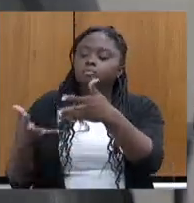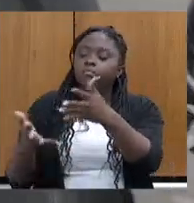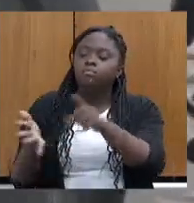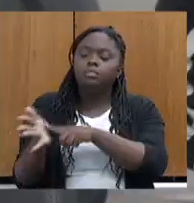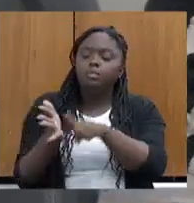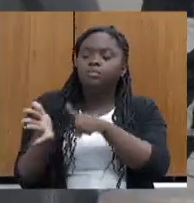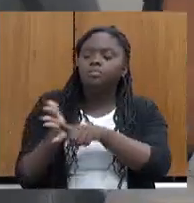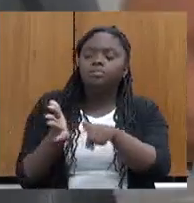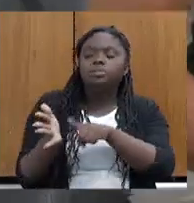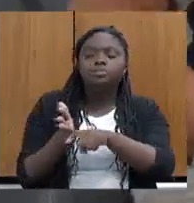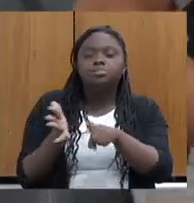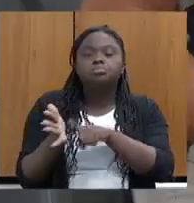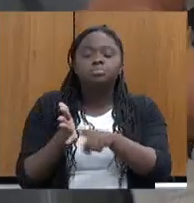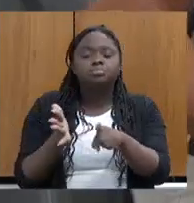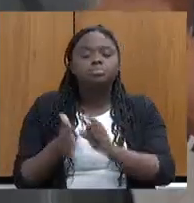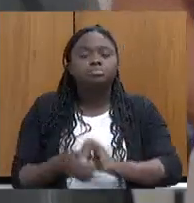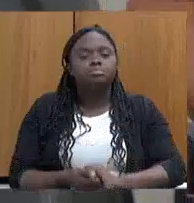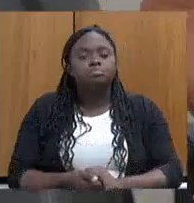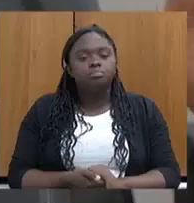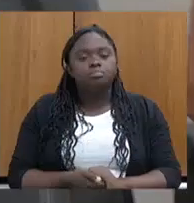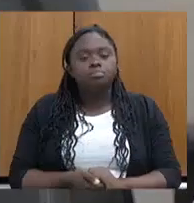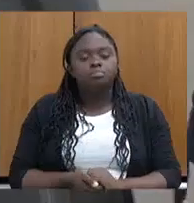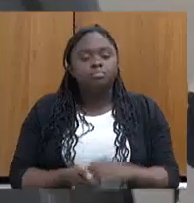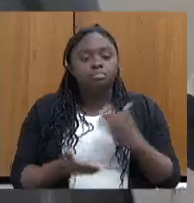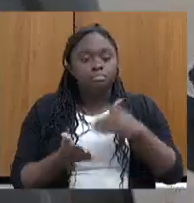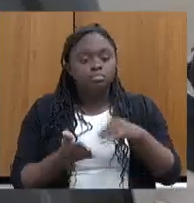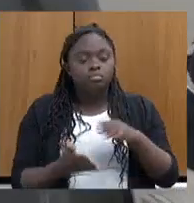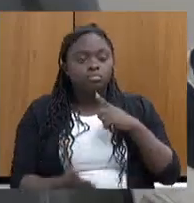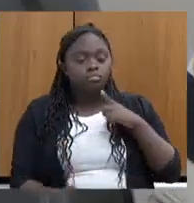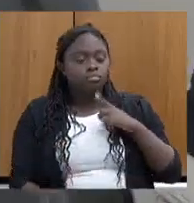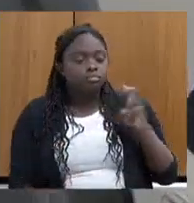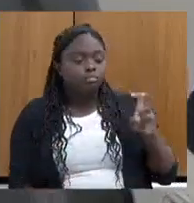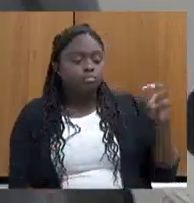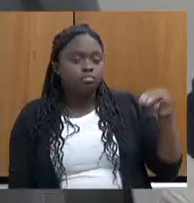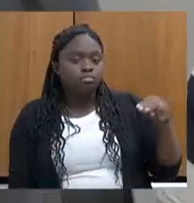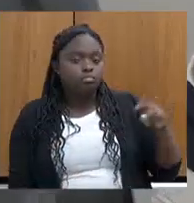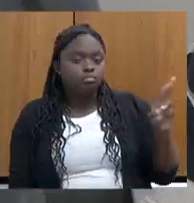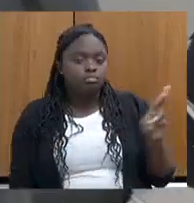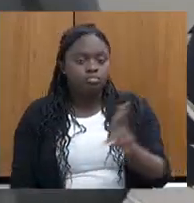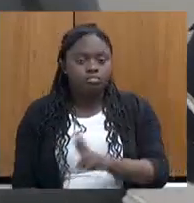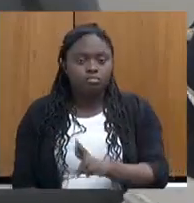perguntas, e as considerações. E a secretária tem cinco minutos para responder.